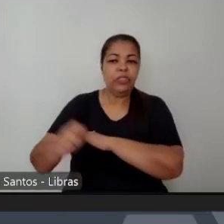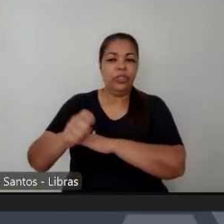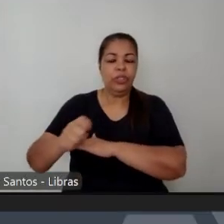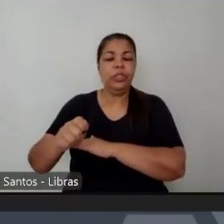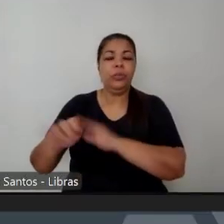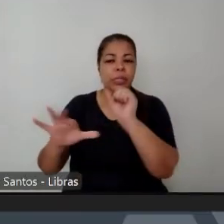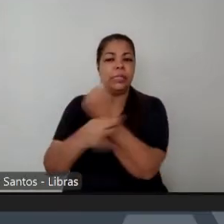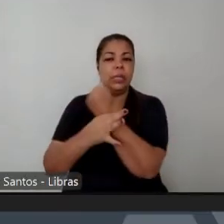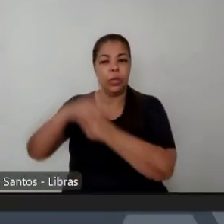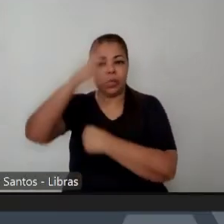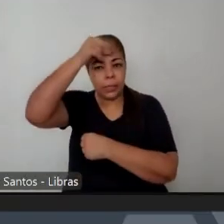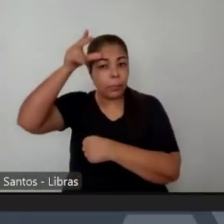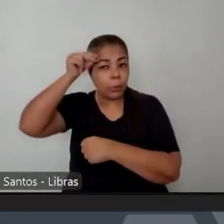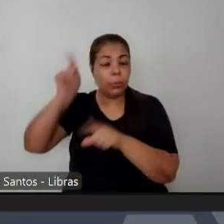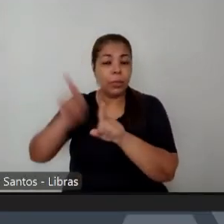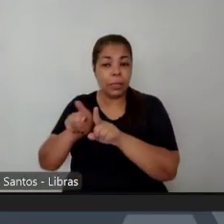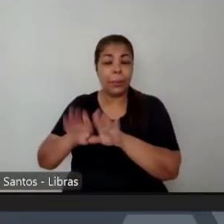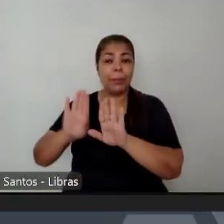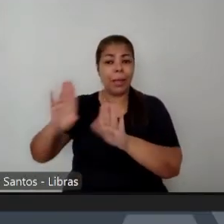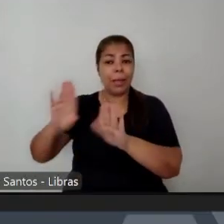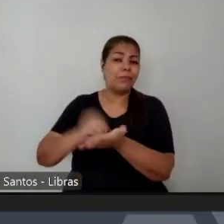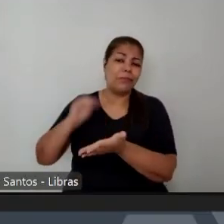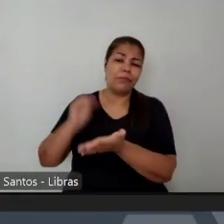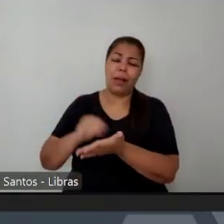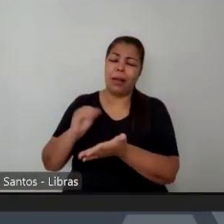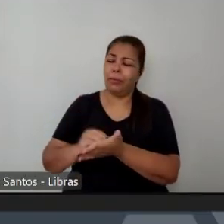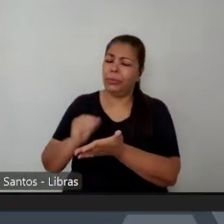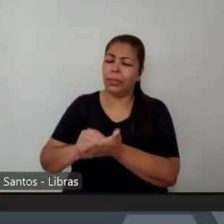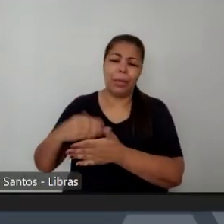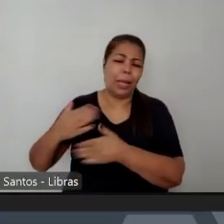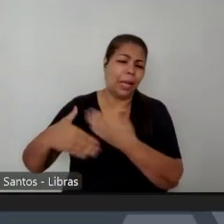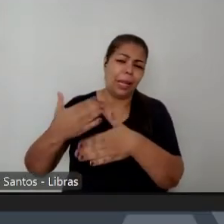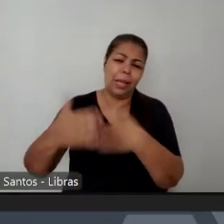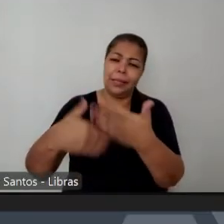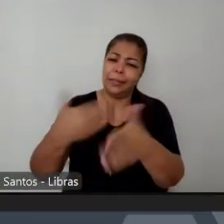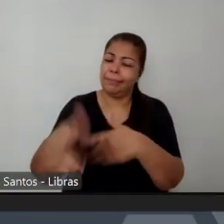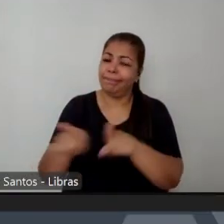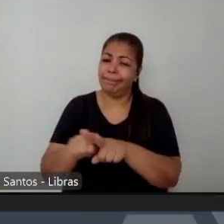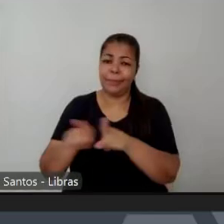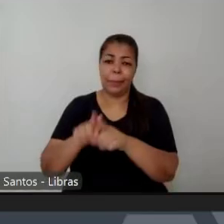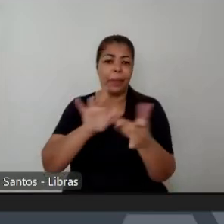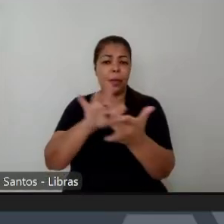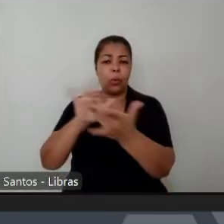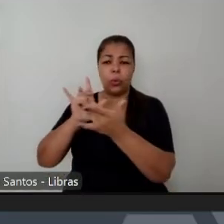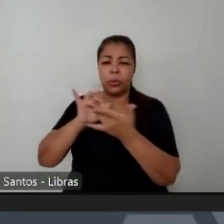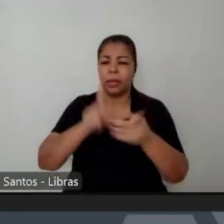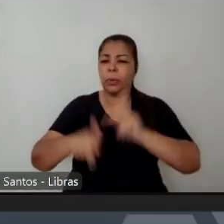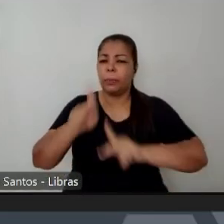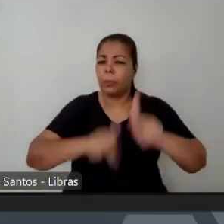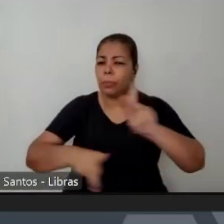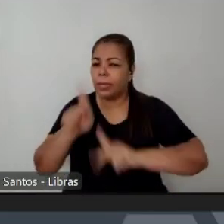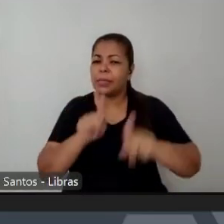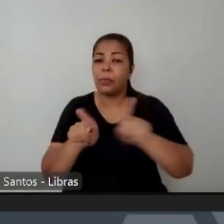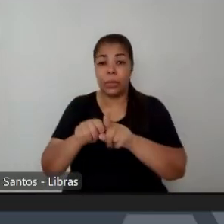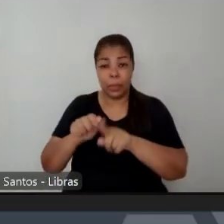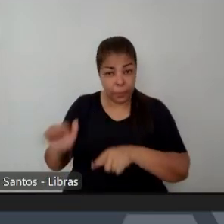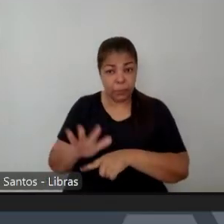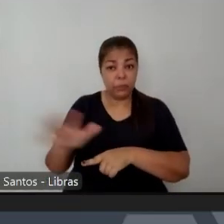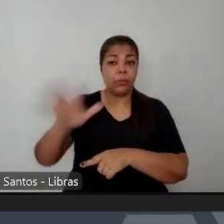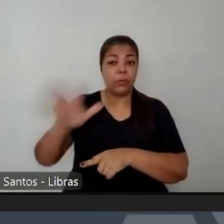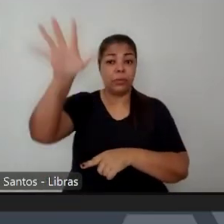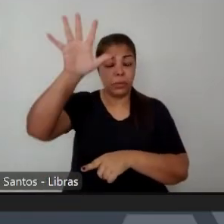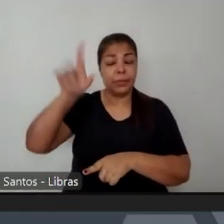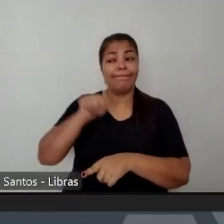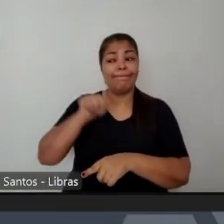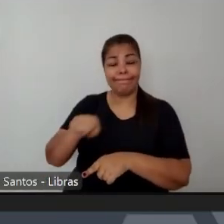mas ainda muito distante de comunicar com a população que está ali na rua mesmo na periferia e se sente inseguro se